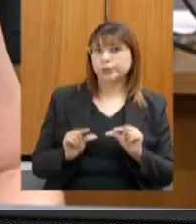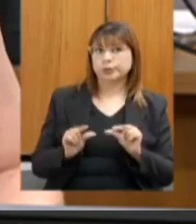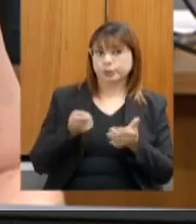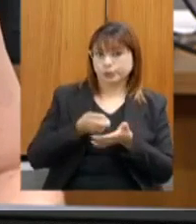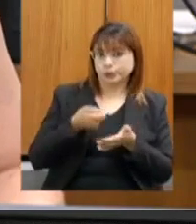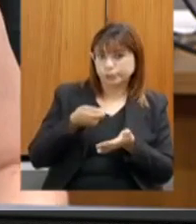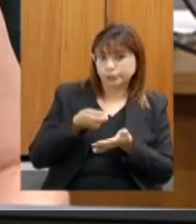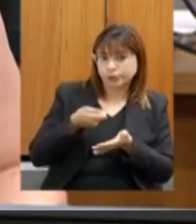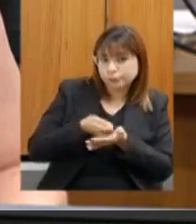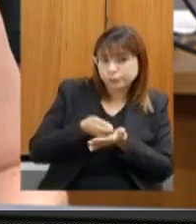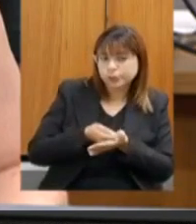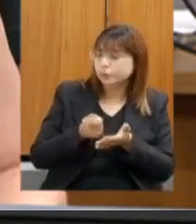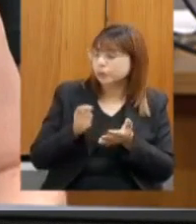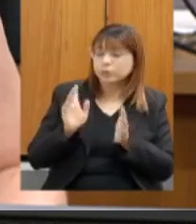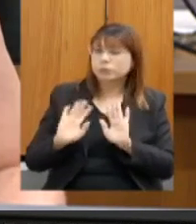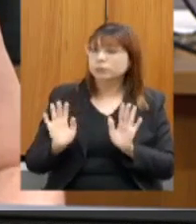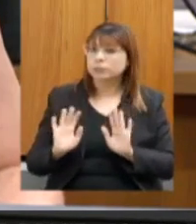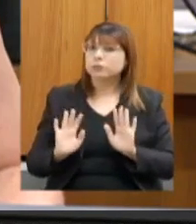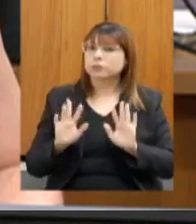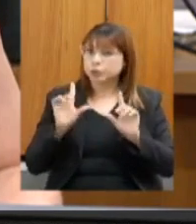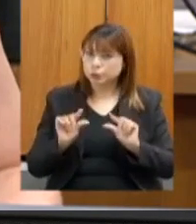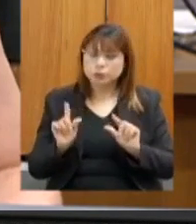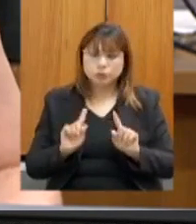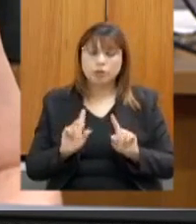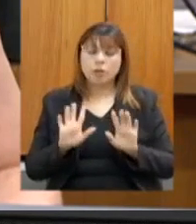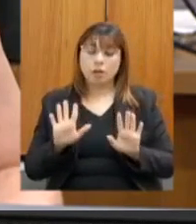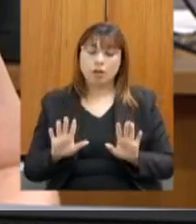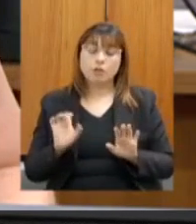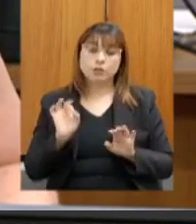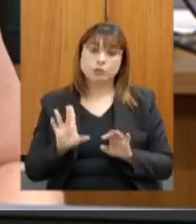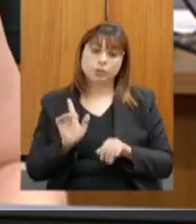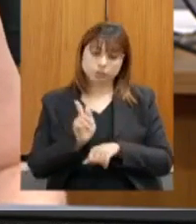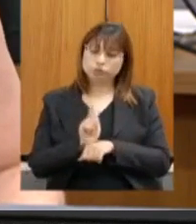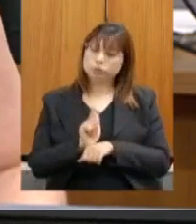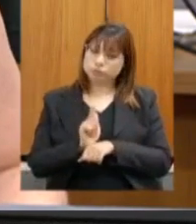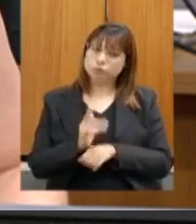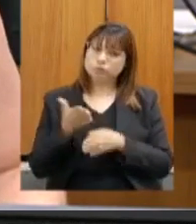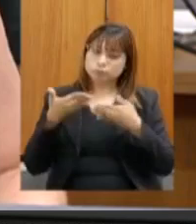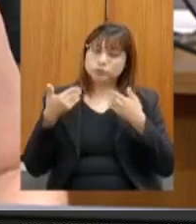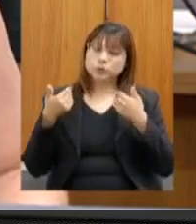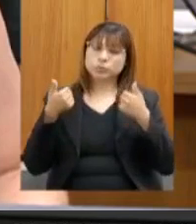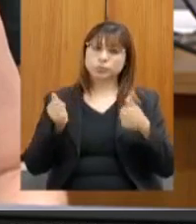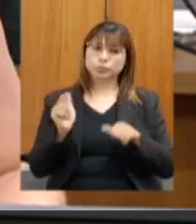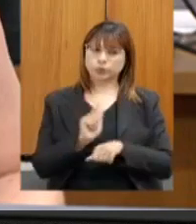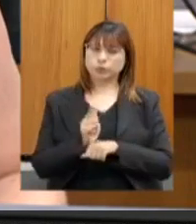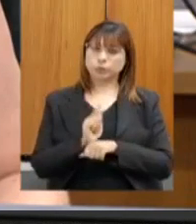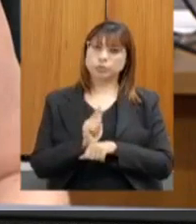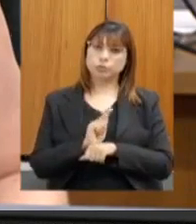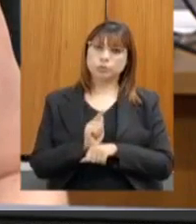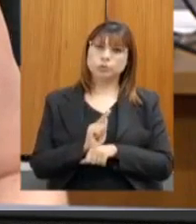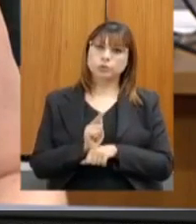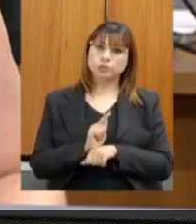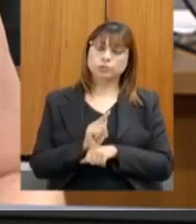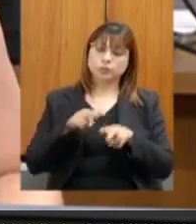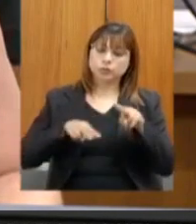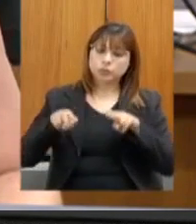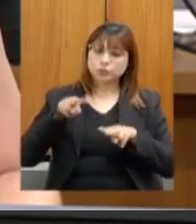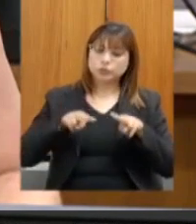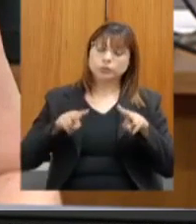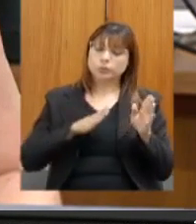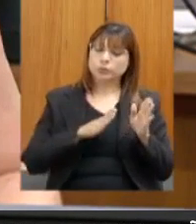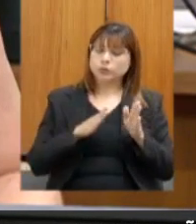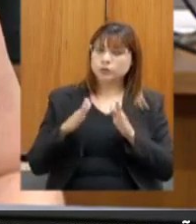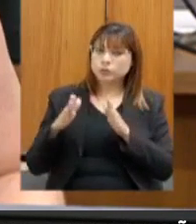Significa pura e simplesmente gestão, melhoria da gestão de avaliação desses